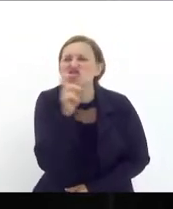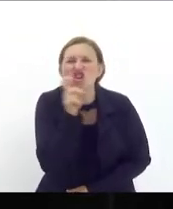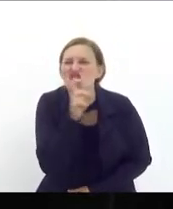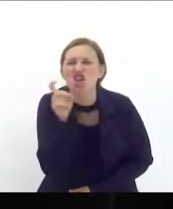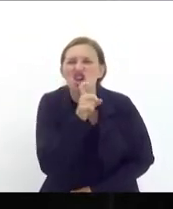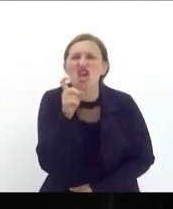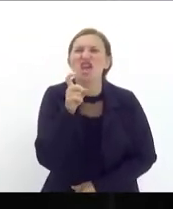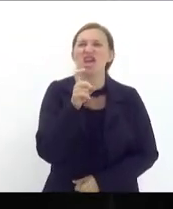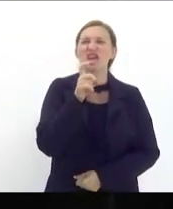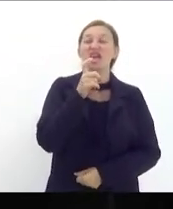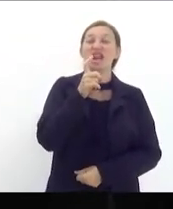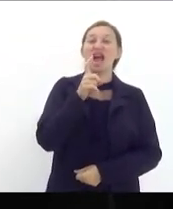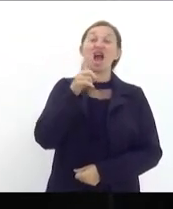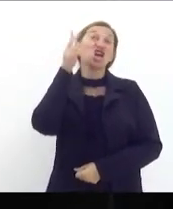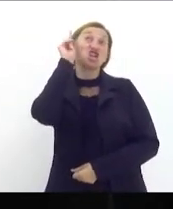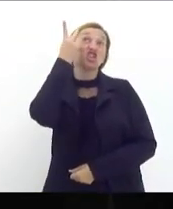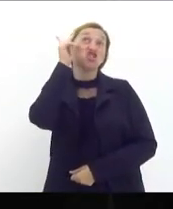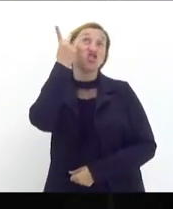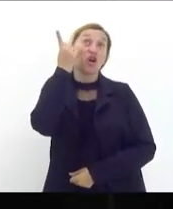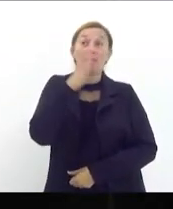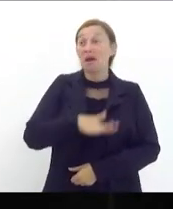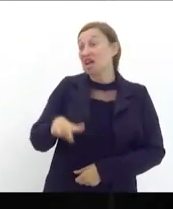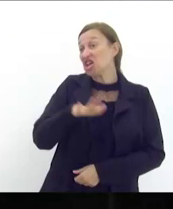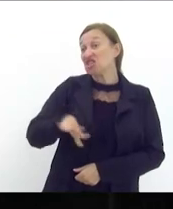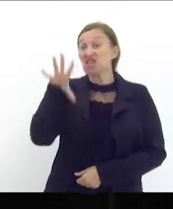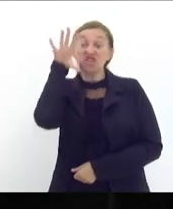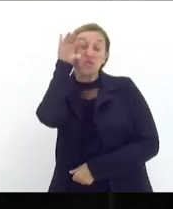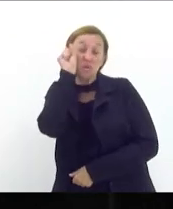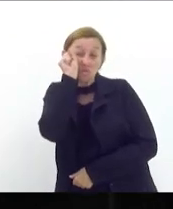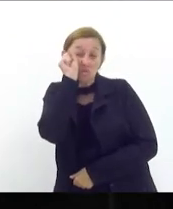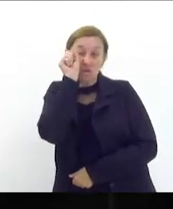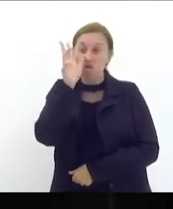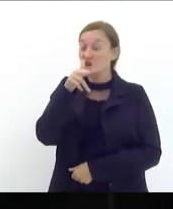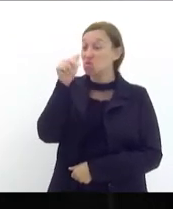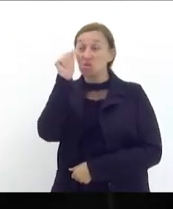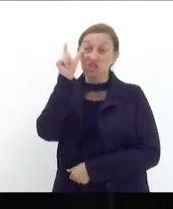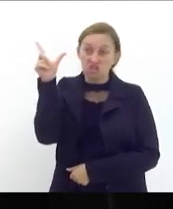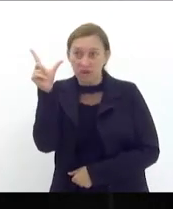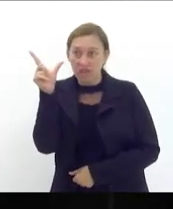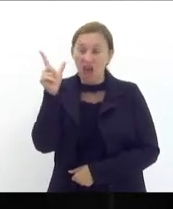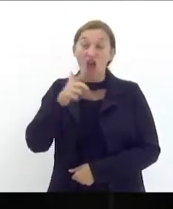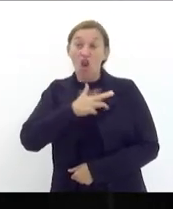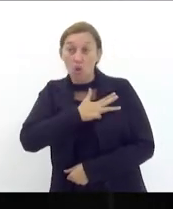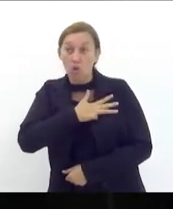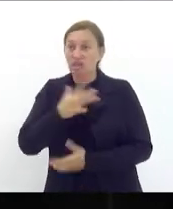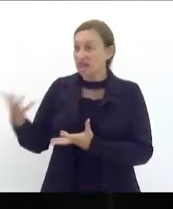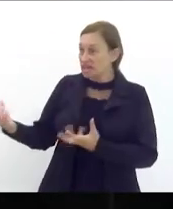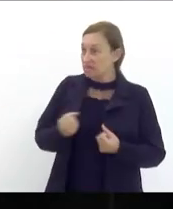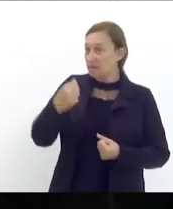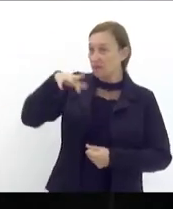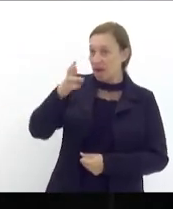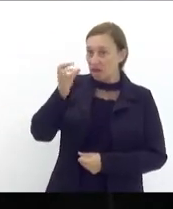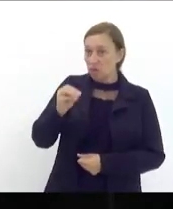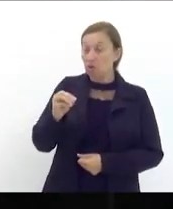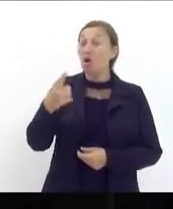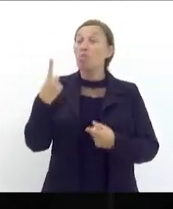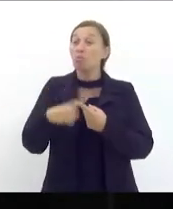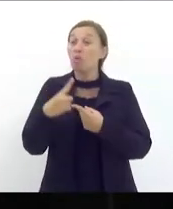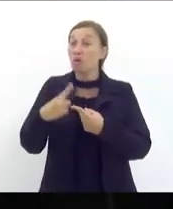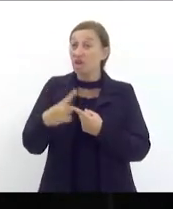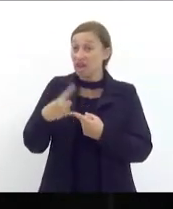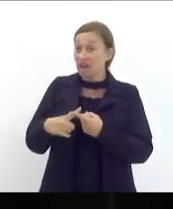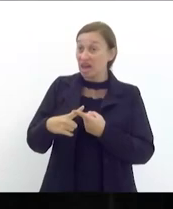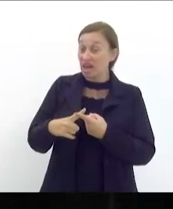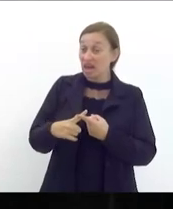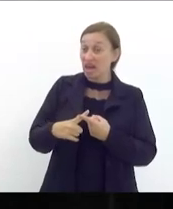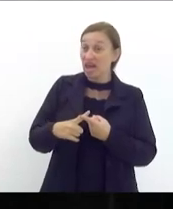mentira isso é história pra boi dormir e não acordar nunca mais Lula está recebendo Maduro porque se identifica com as